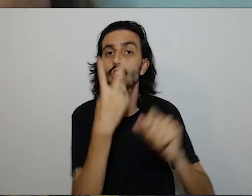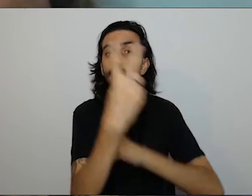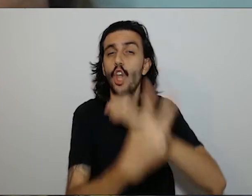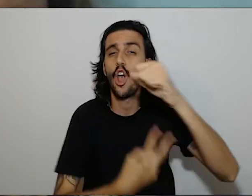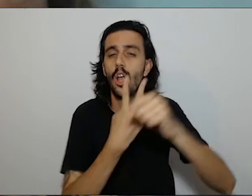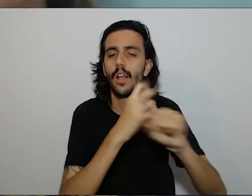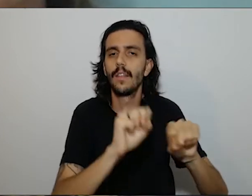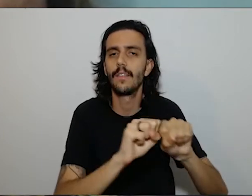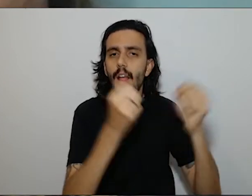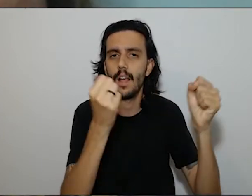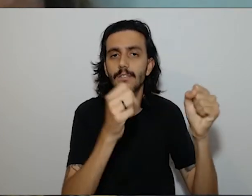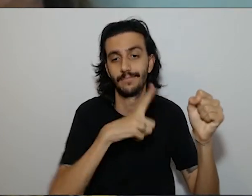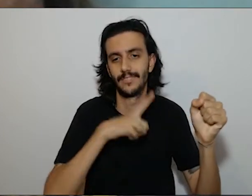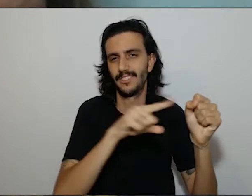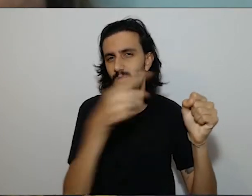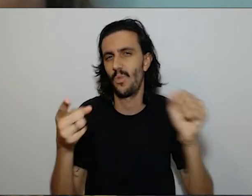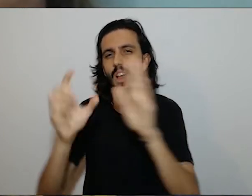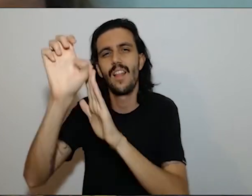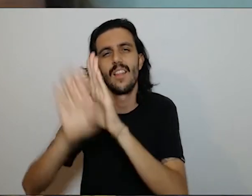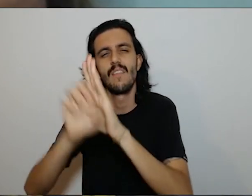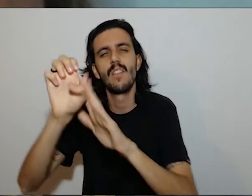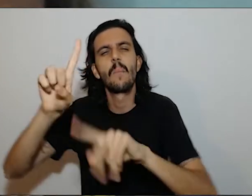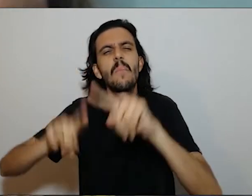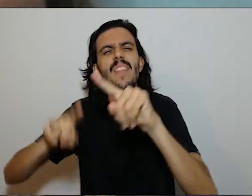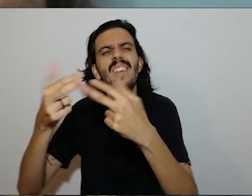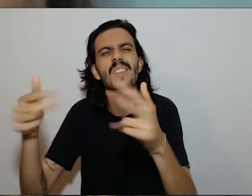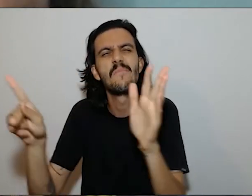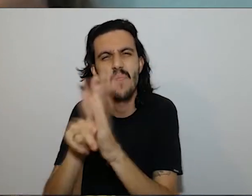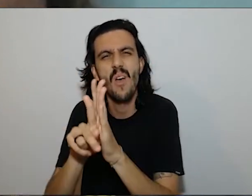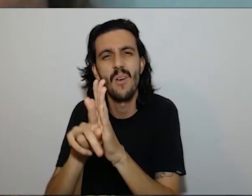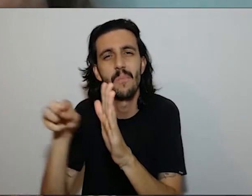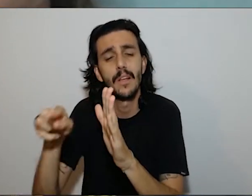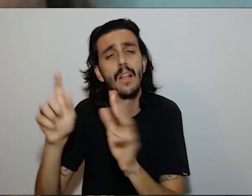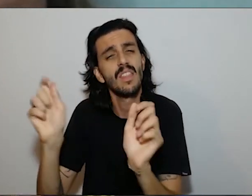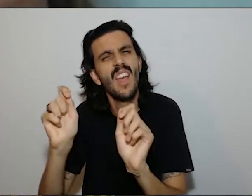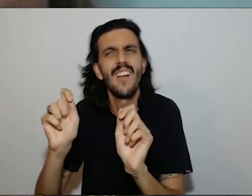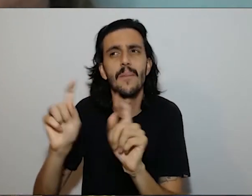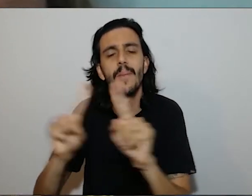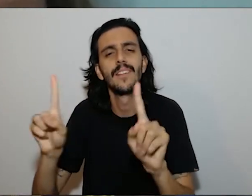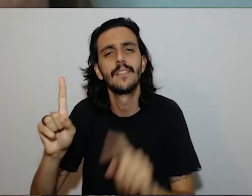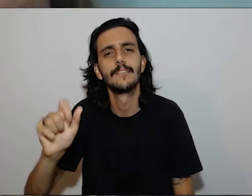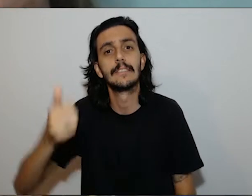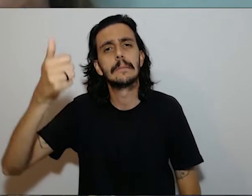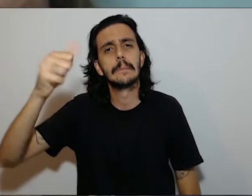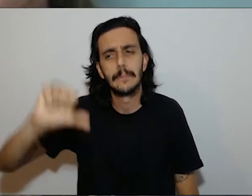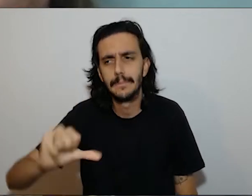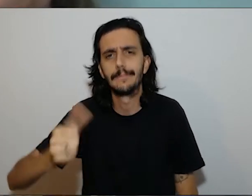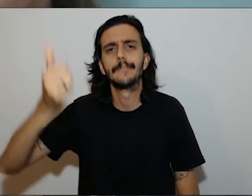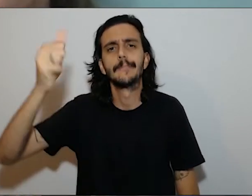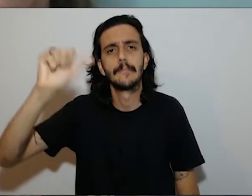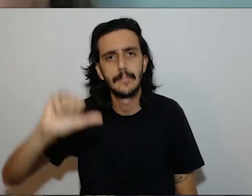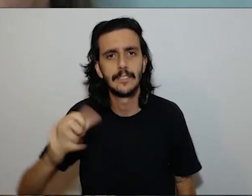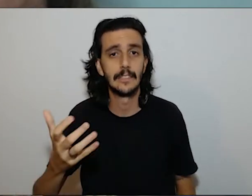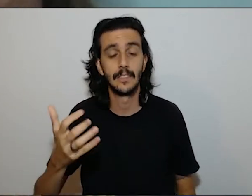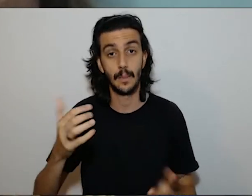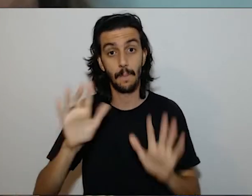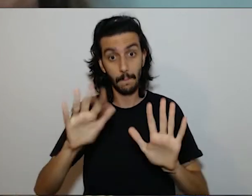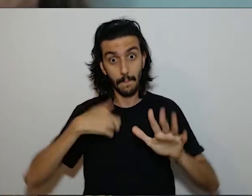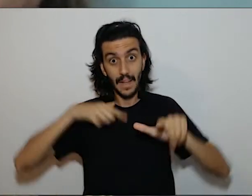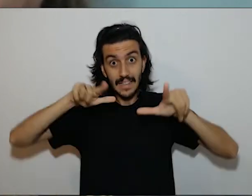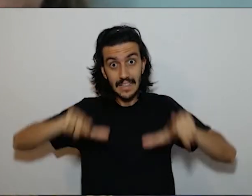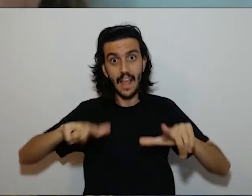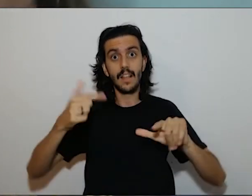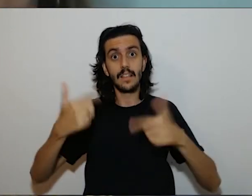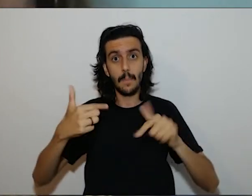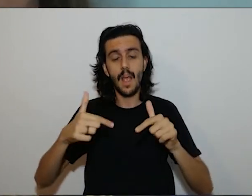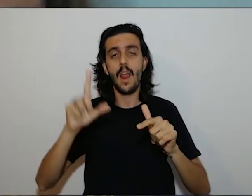e o meu laboratório o núcleo para o acesso ficava no quarto andar no PROARC no programa de pós-graduação e eu não tinha